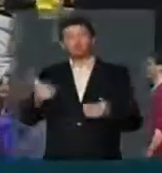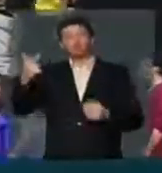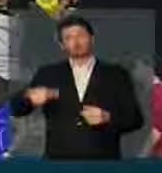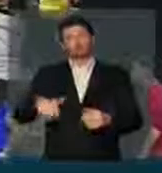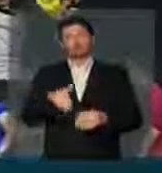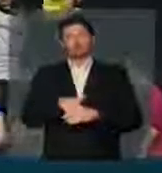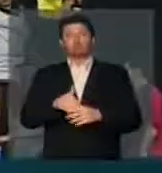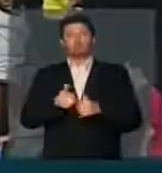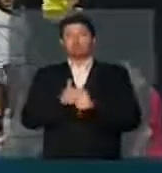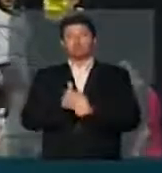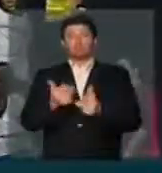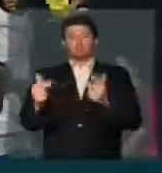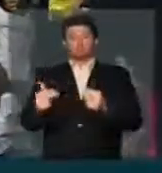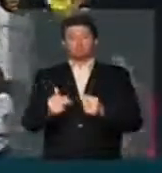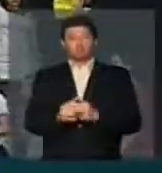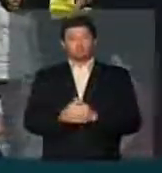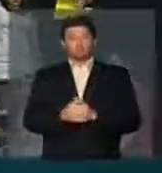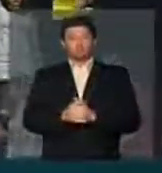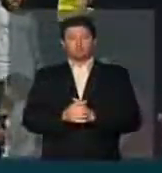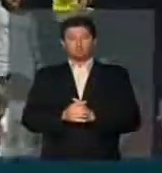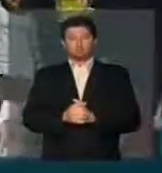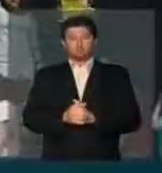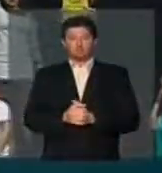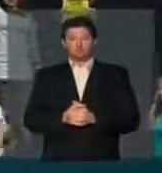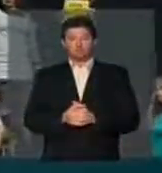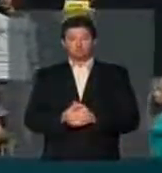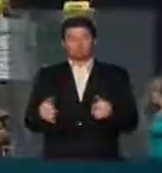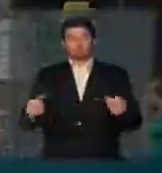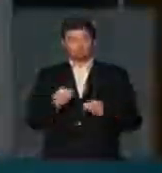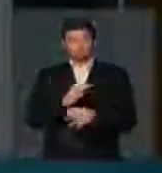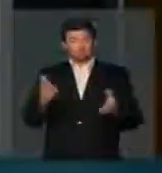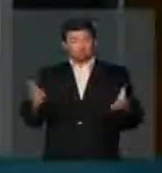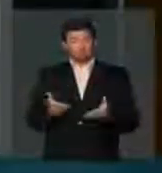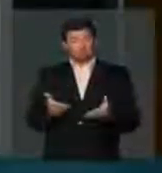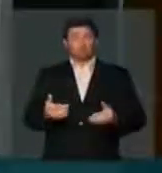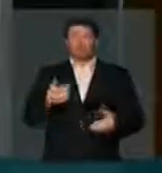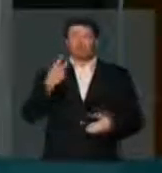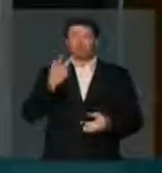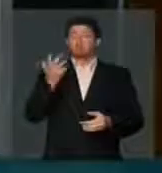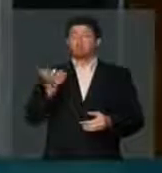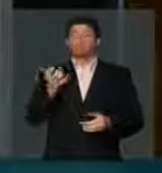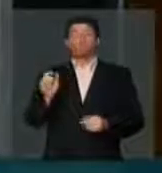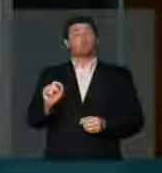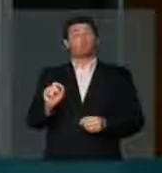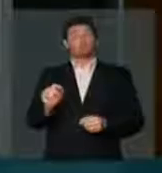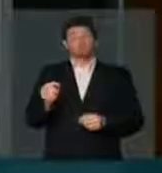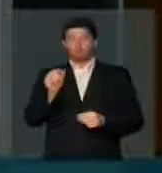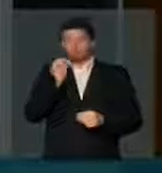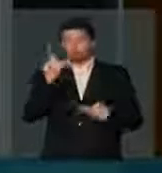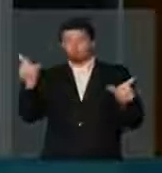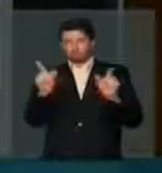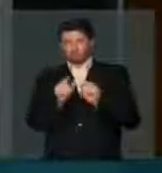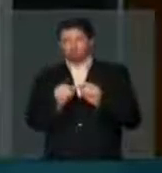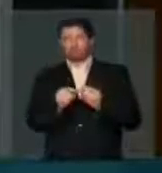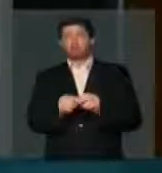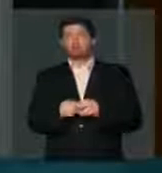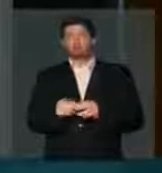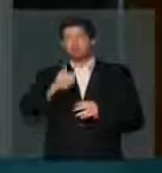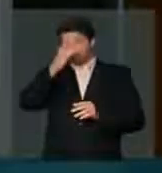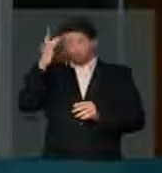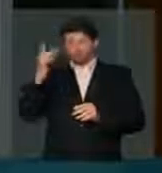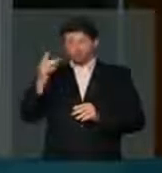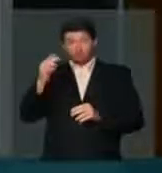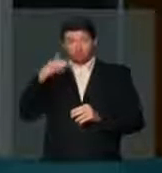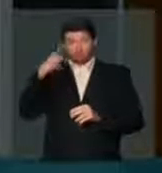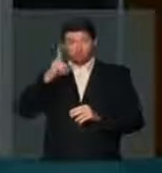da mesma forma agora. E para encerrar, eu quero aqui, em poucas palavras, dizer aos vereadores